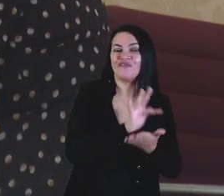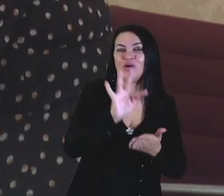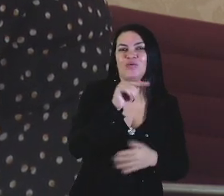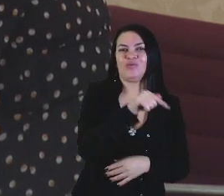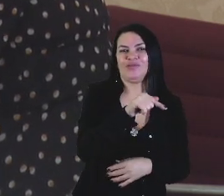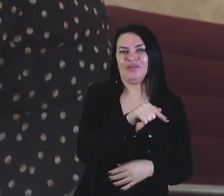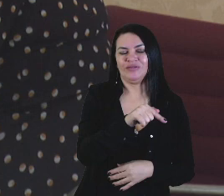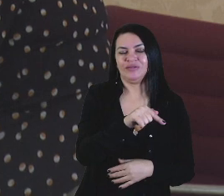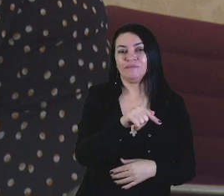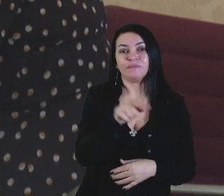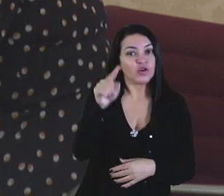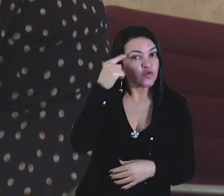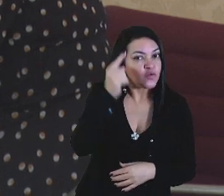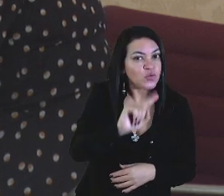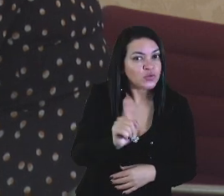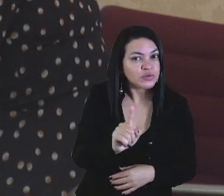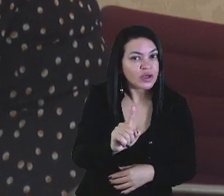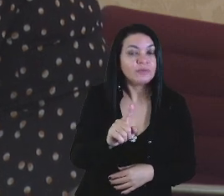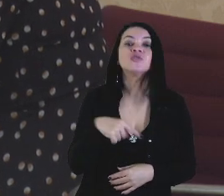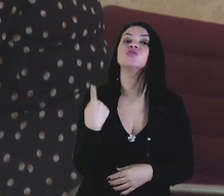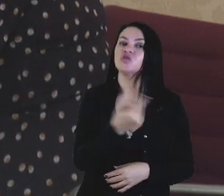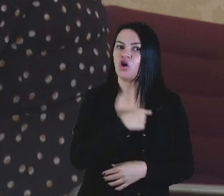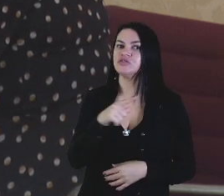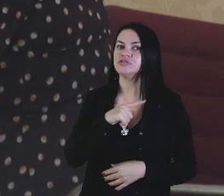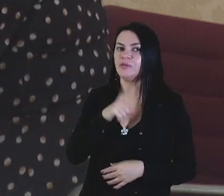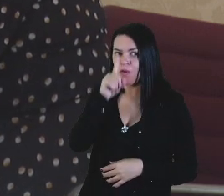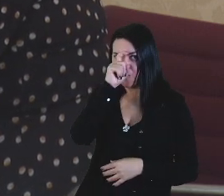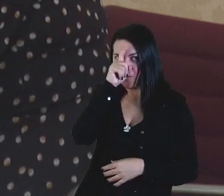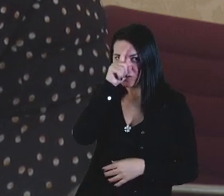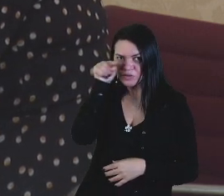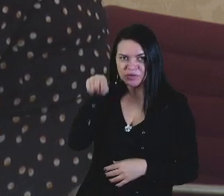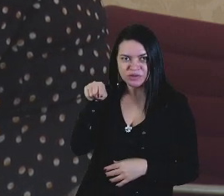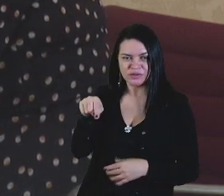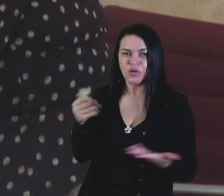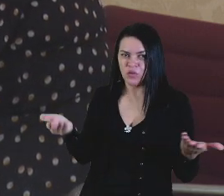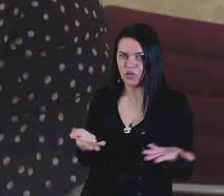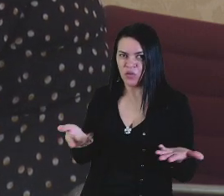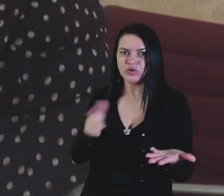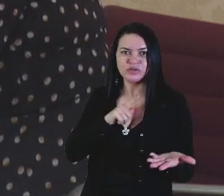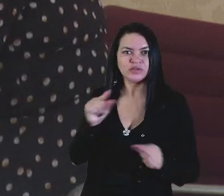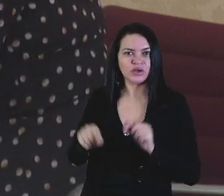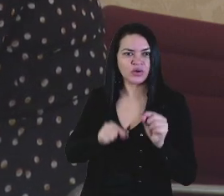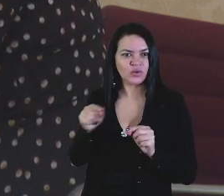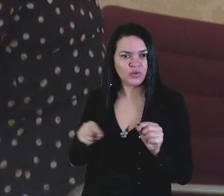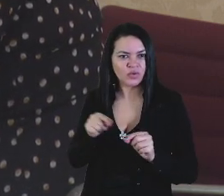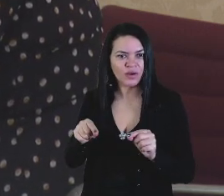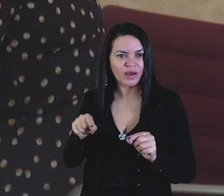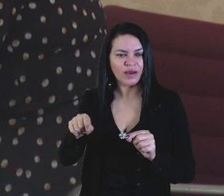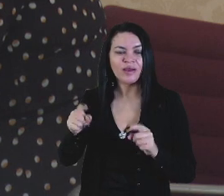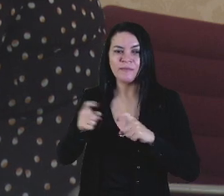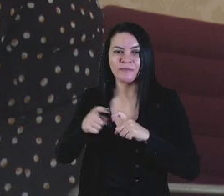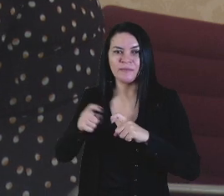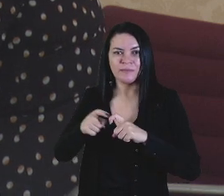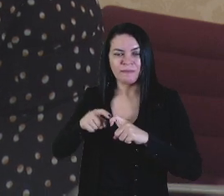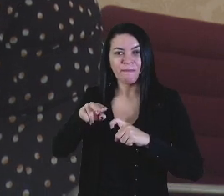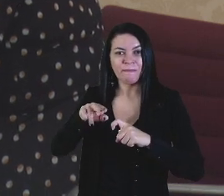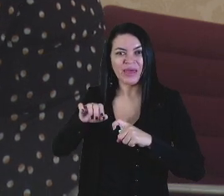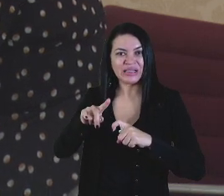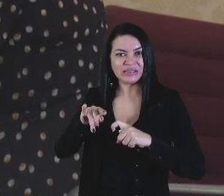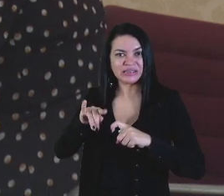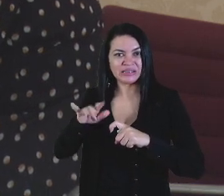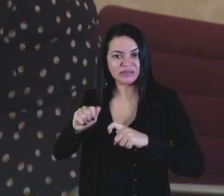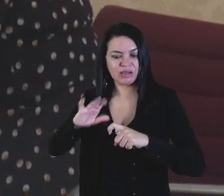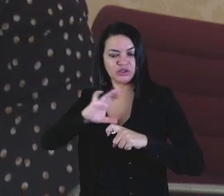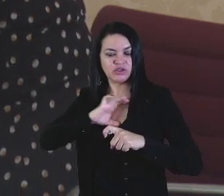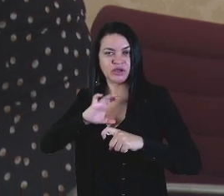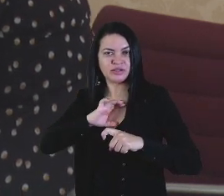sabe, nós tínhamos um hospital, onde hoje funciona a Faculdade de Medicina de Caxias e a enfermagem,